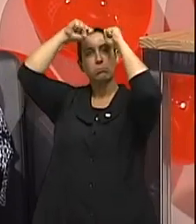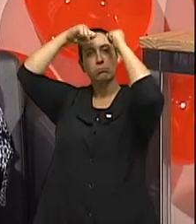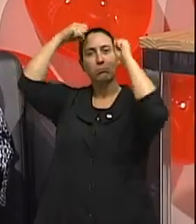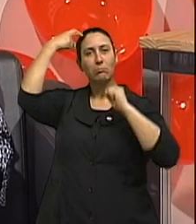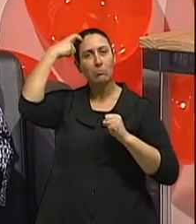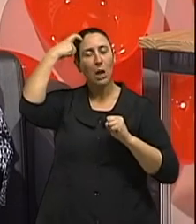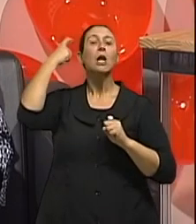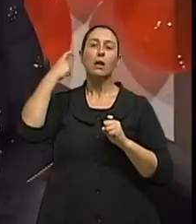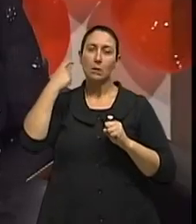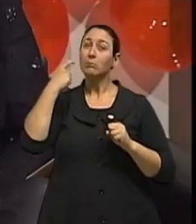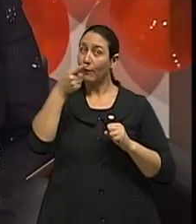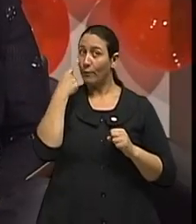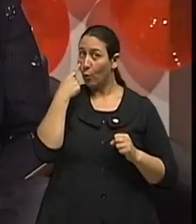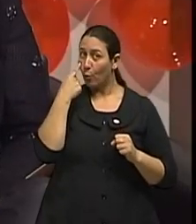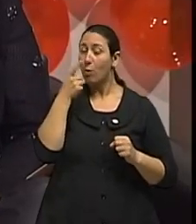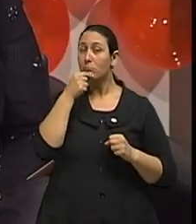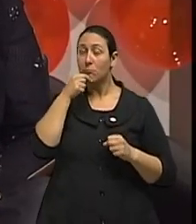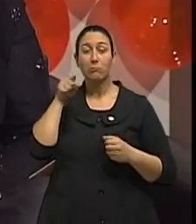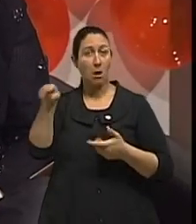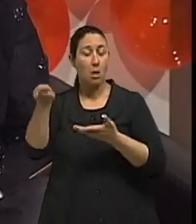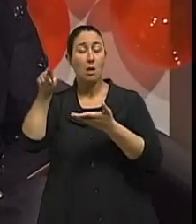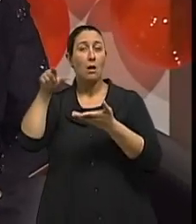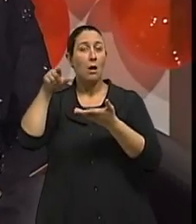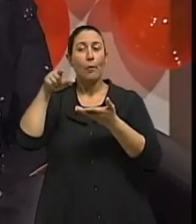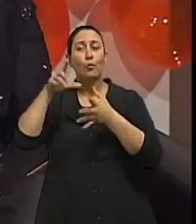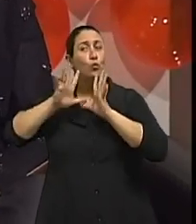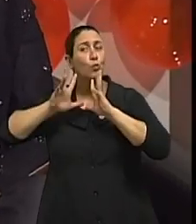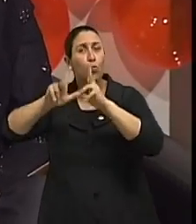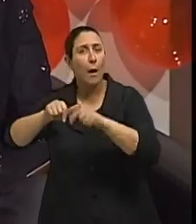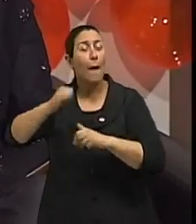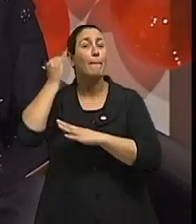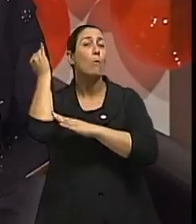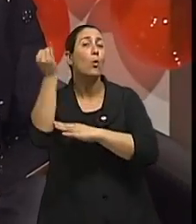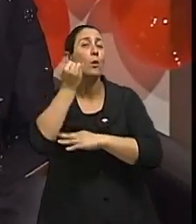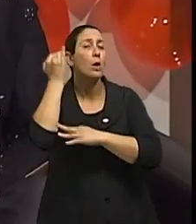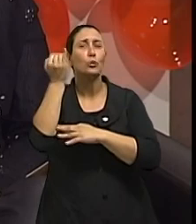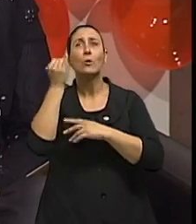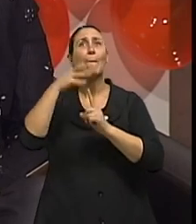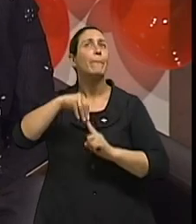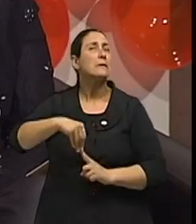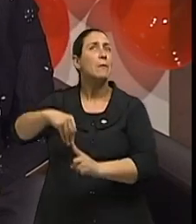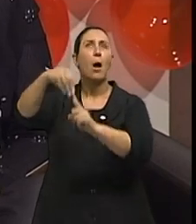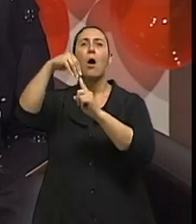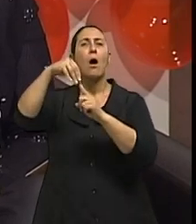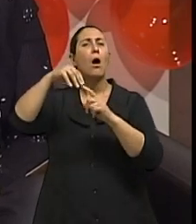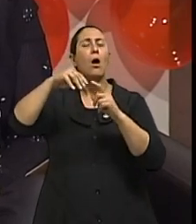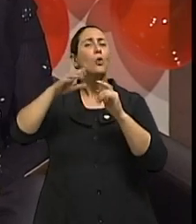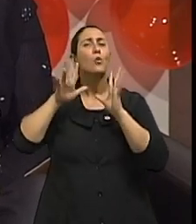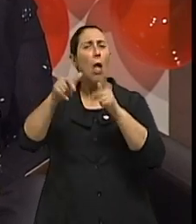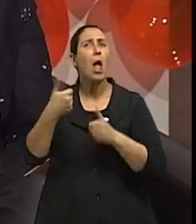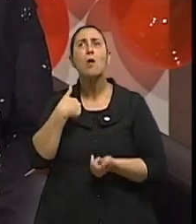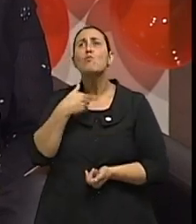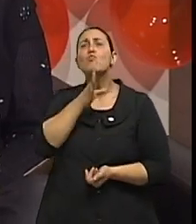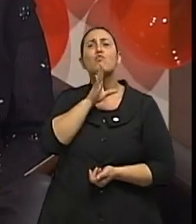que as maiores ferramentas ou as principais ou as ferramentas que eu